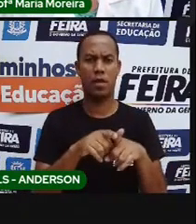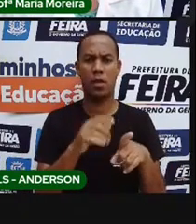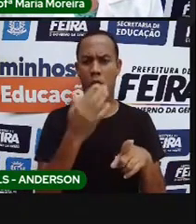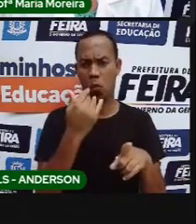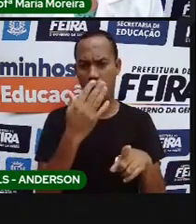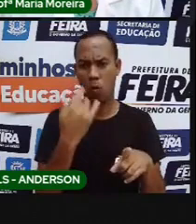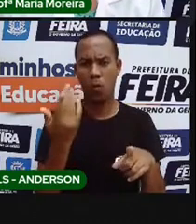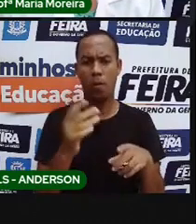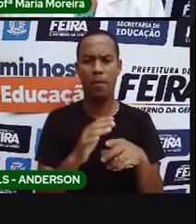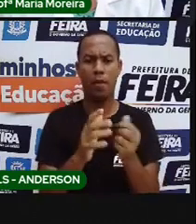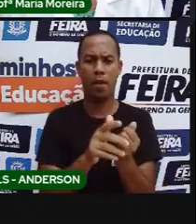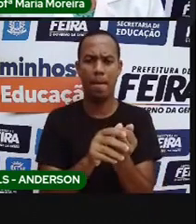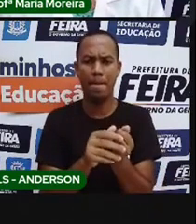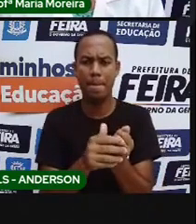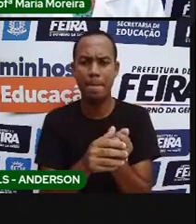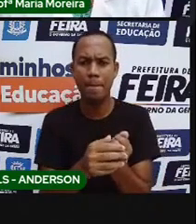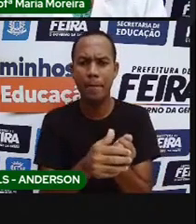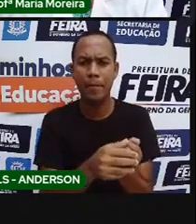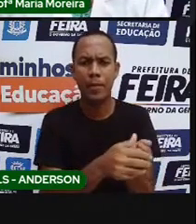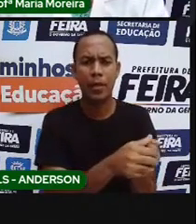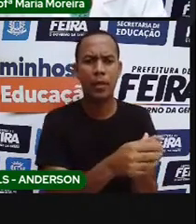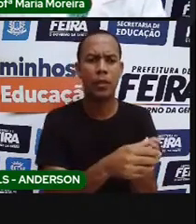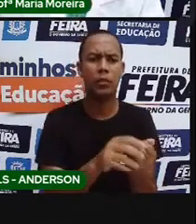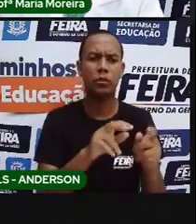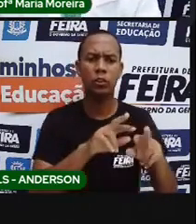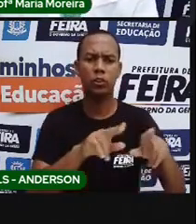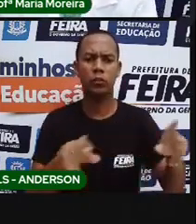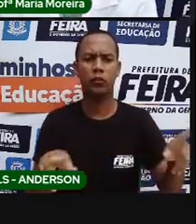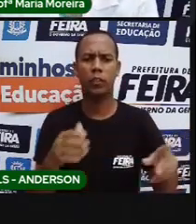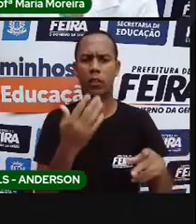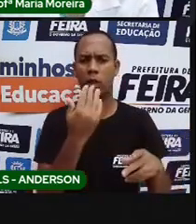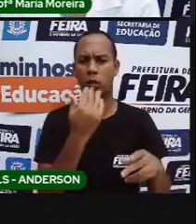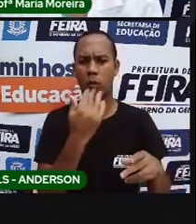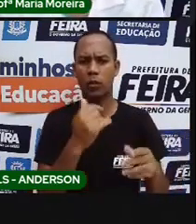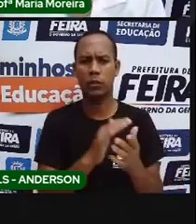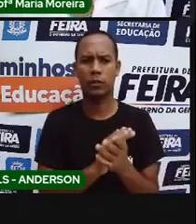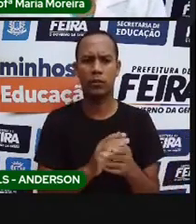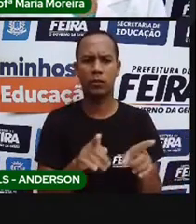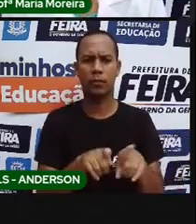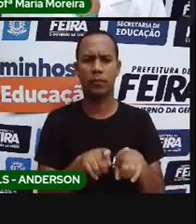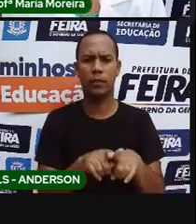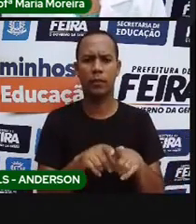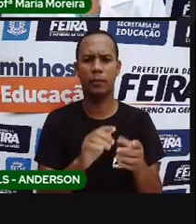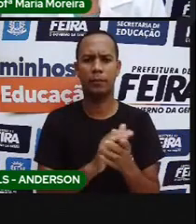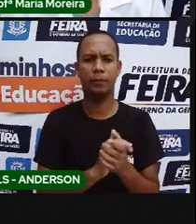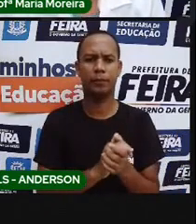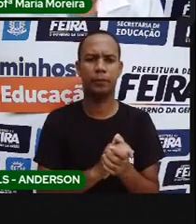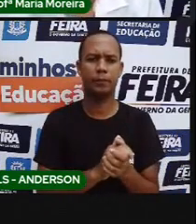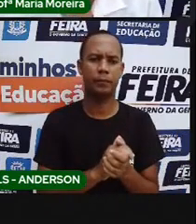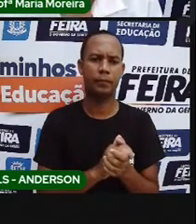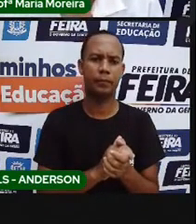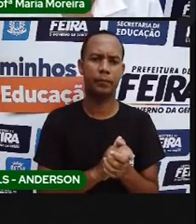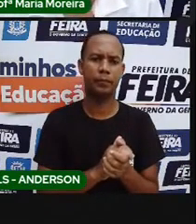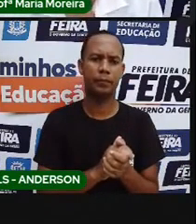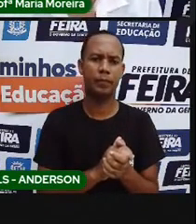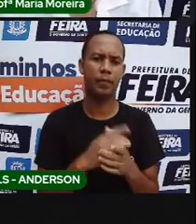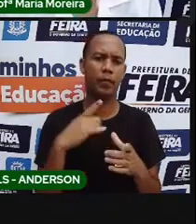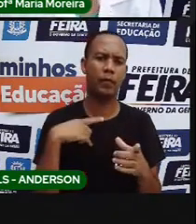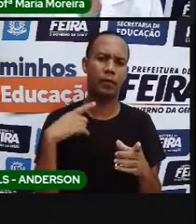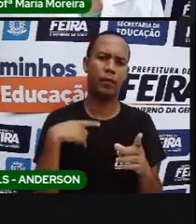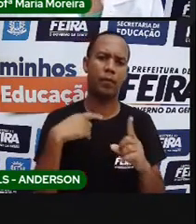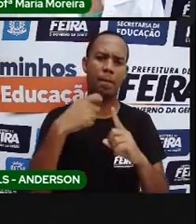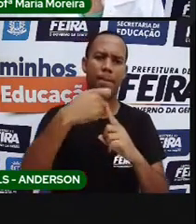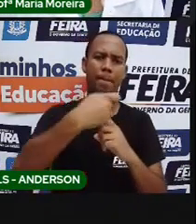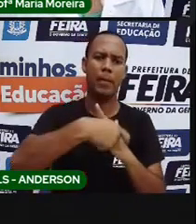geralmente em locais, que tem muita água, que é água para escorrer, né? Geralmente em locais, cana de açúcar, algodão e a banano. Que